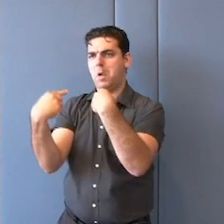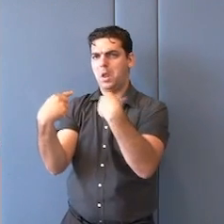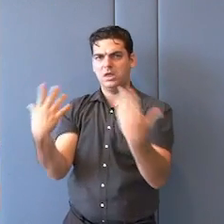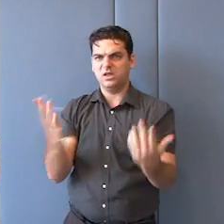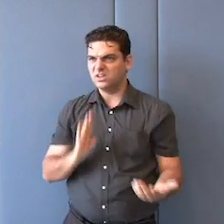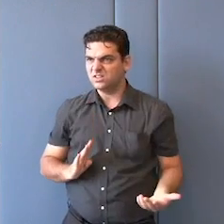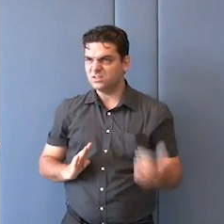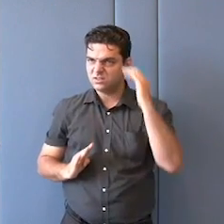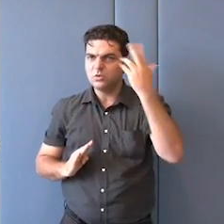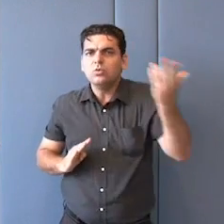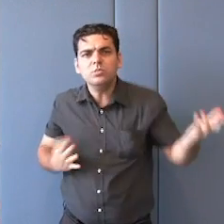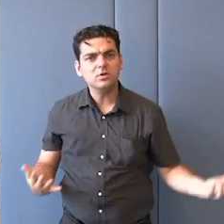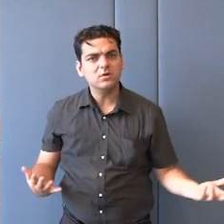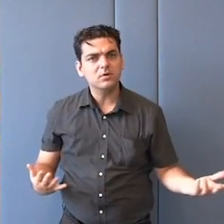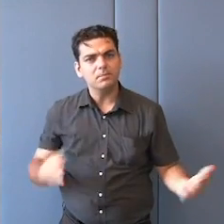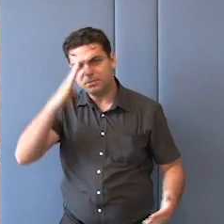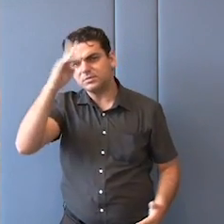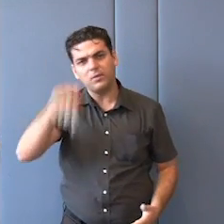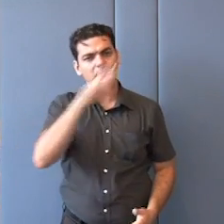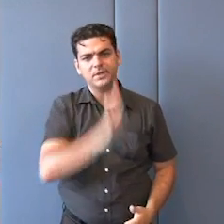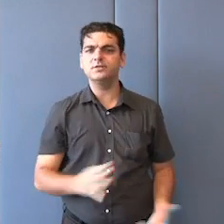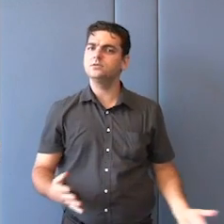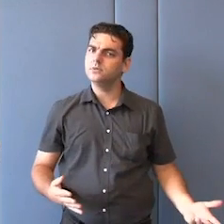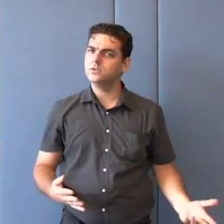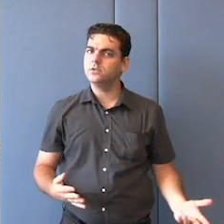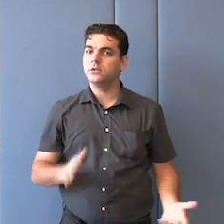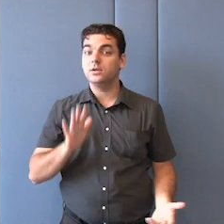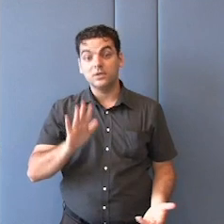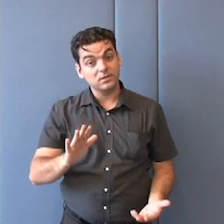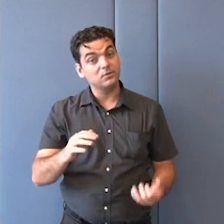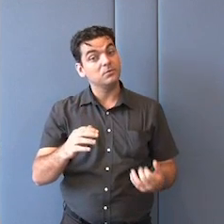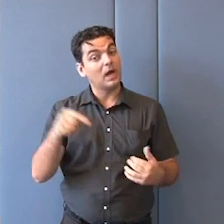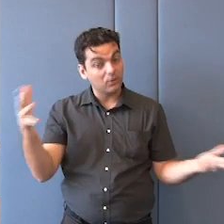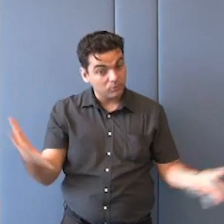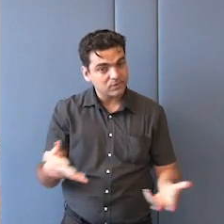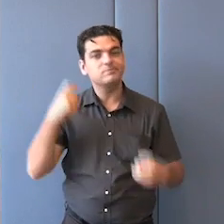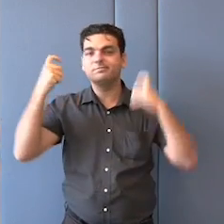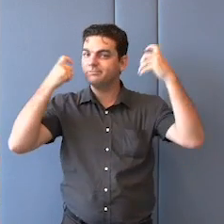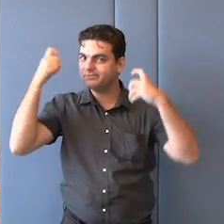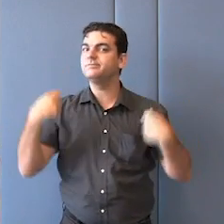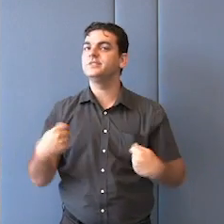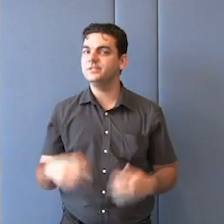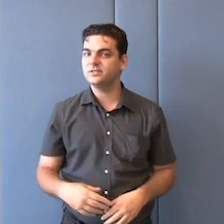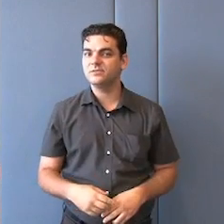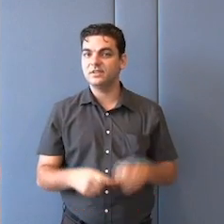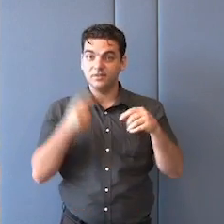justa ou o que quer que seja. o progresso da humanidade, isso é uma coisa, esse conceito também é fundamental, essa